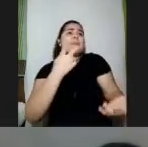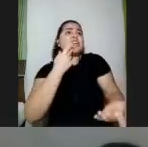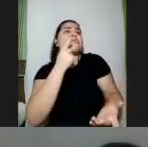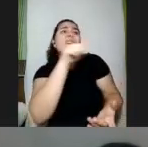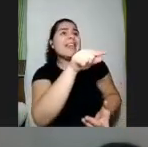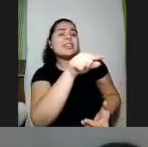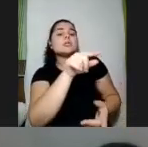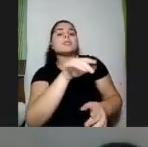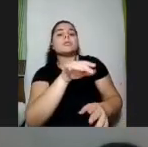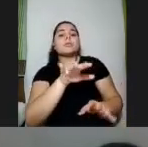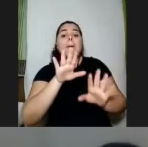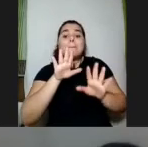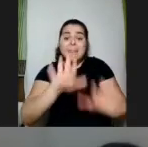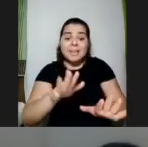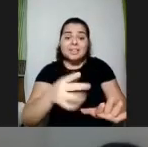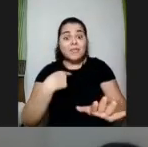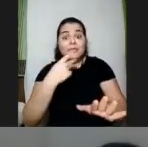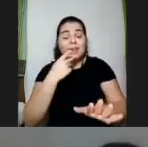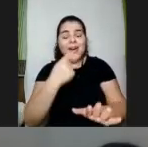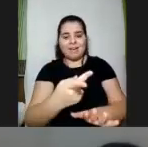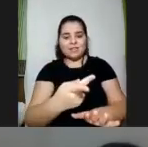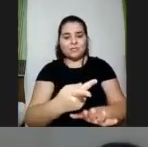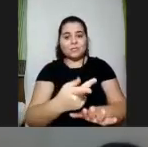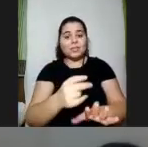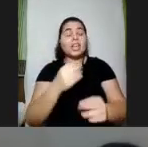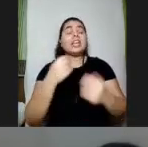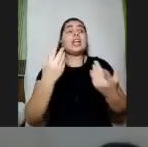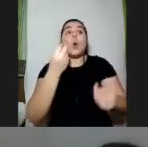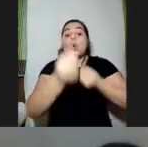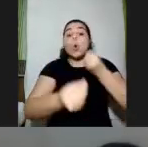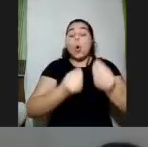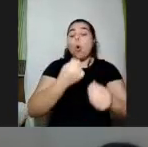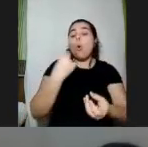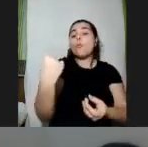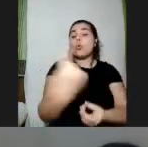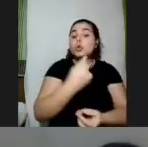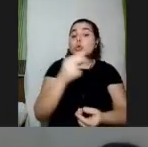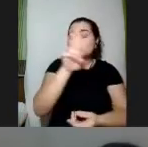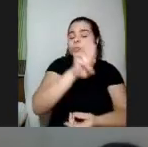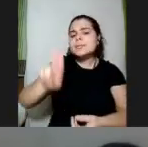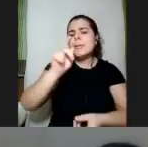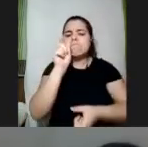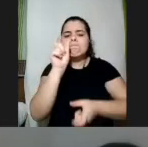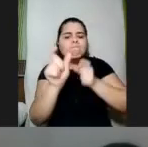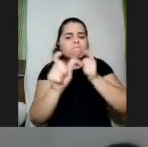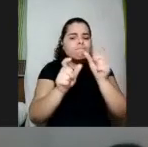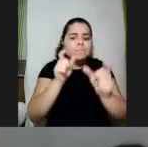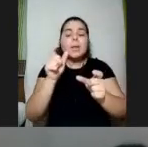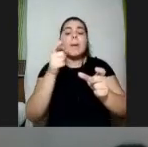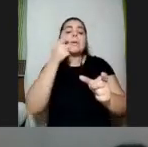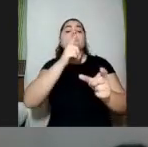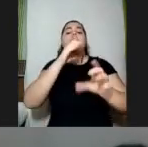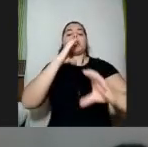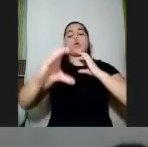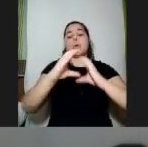que eu quiser foi isso que a gente disse e a forma como a gente usa as palavras como a gente manipula os conceitos para nos comunicarmos